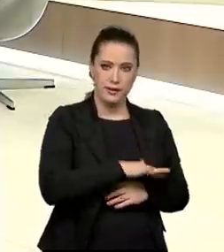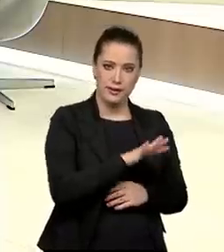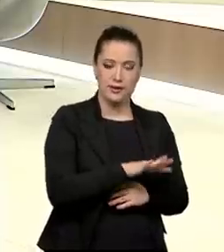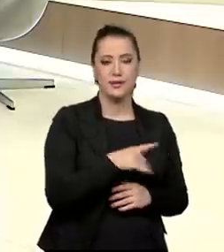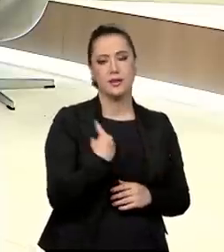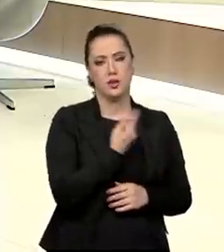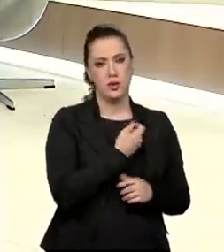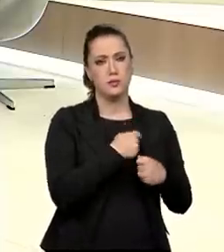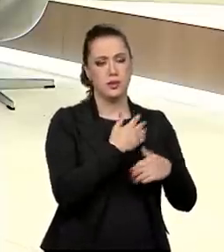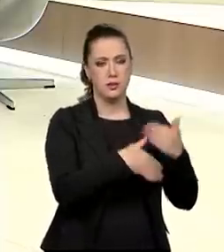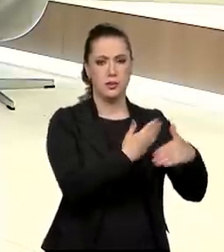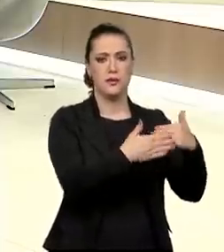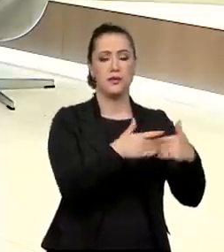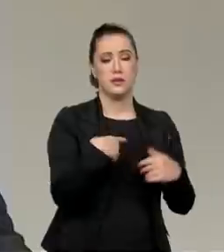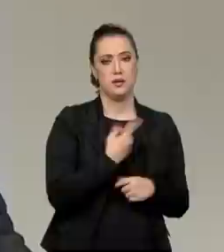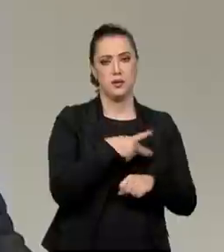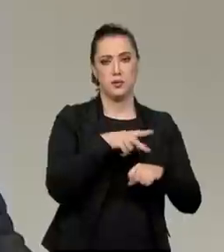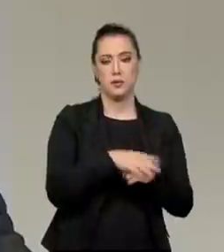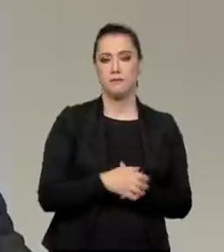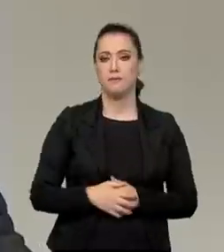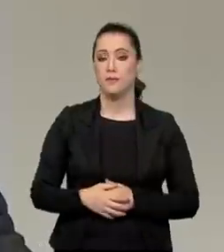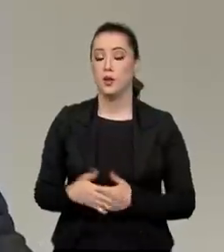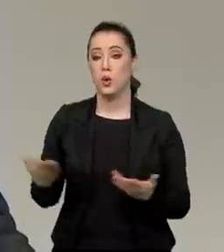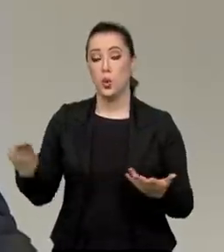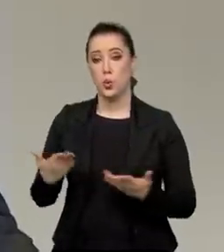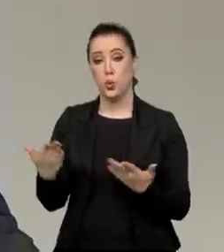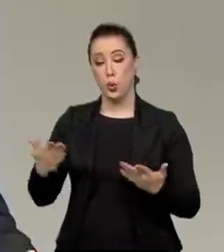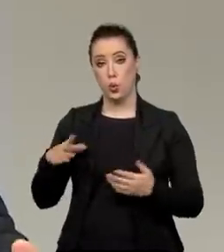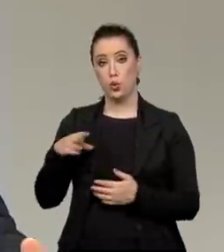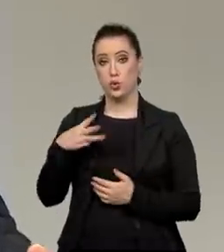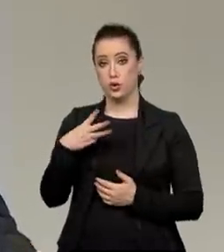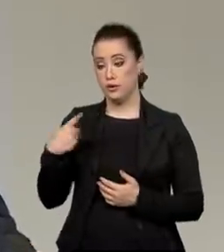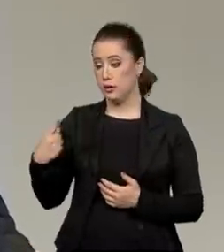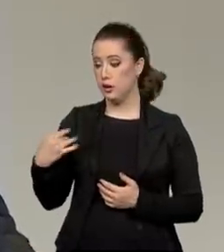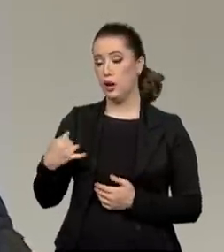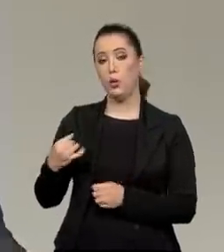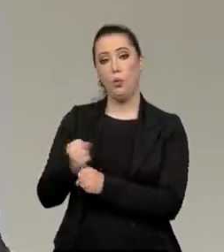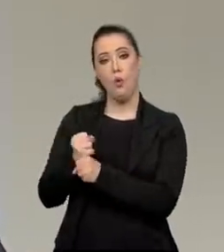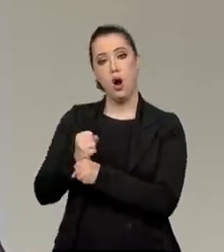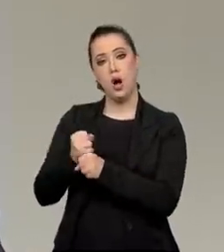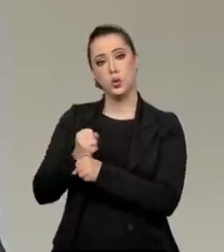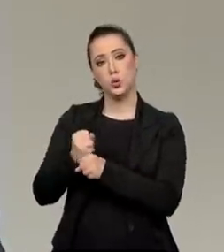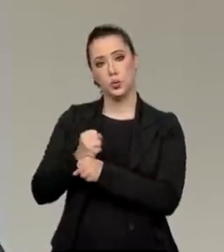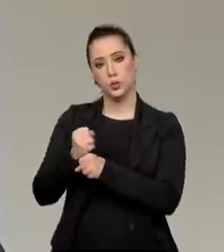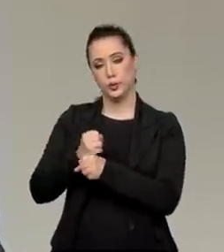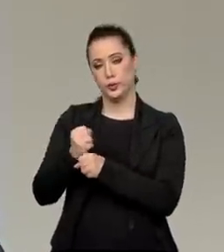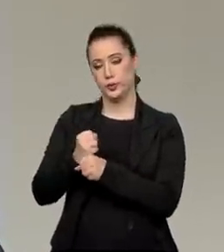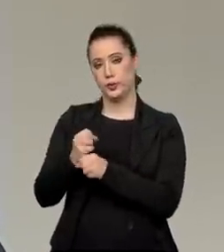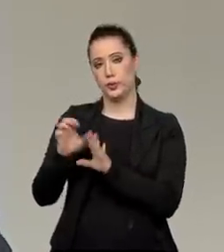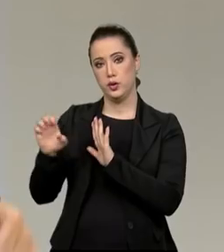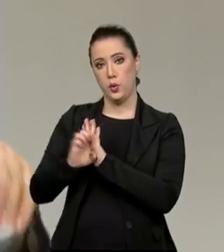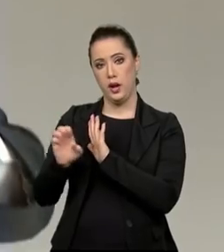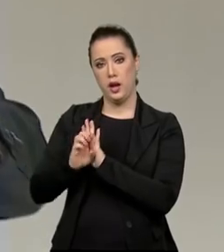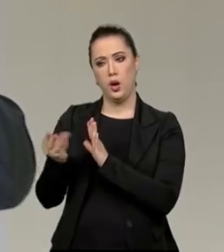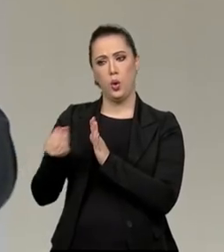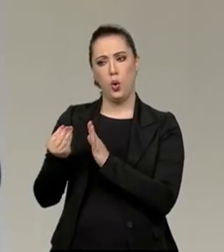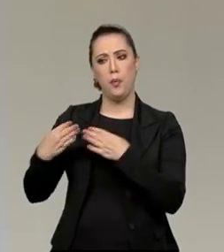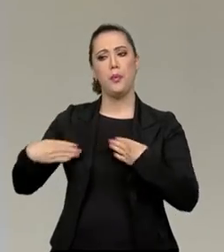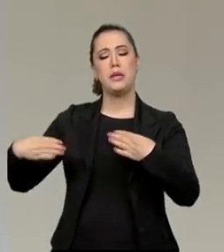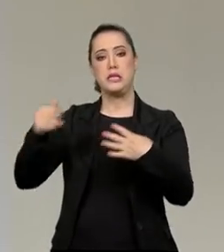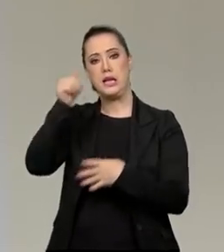E no contexto dos 31 anos do OCA, quais foram as ações do Ministério da Mulher, Família e Direitos Humanos